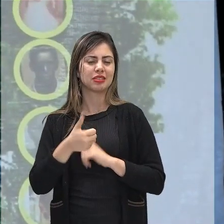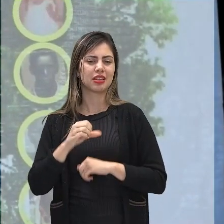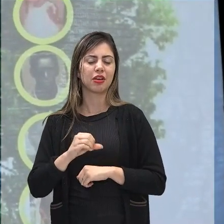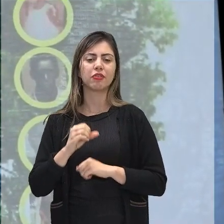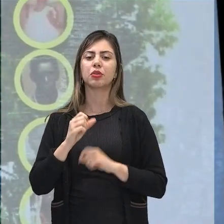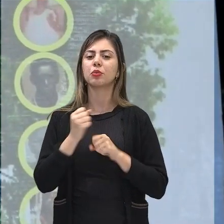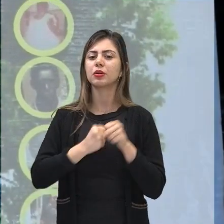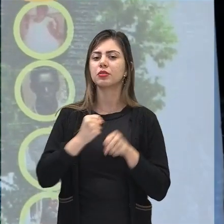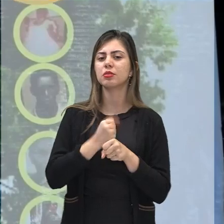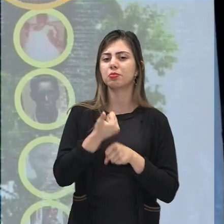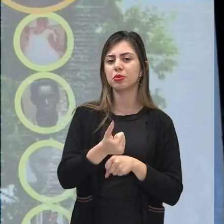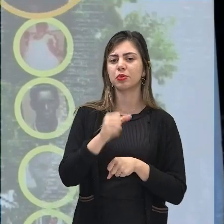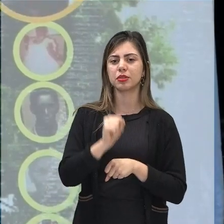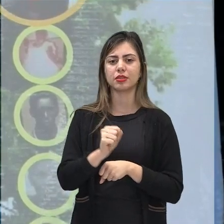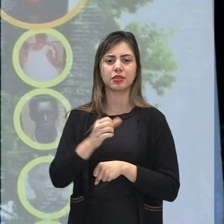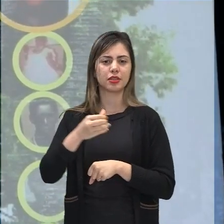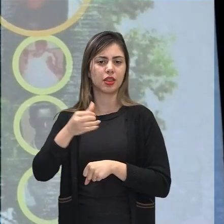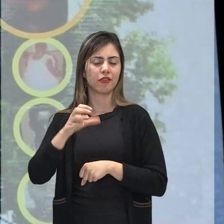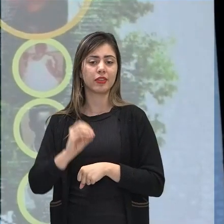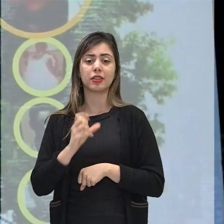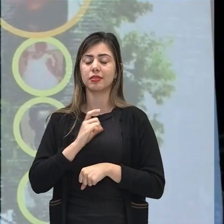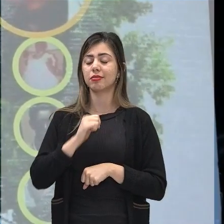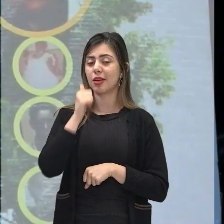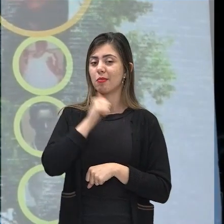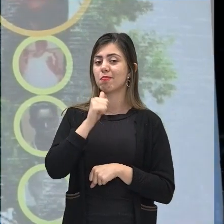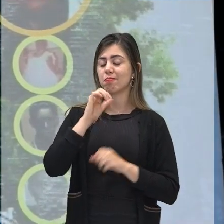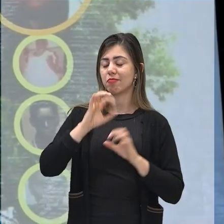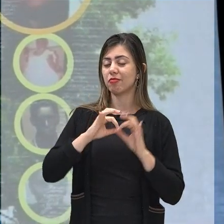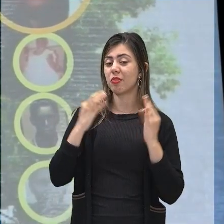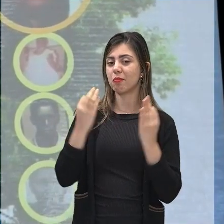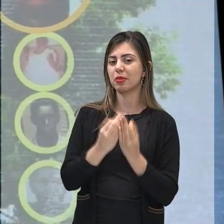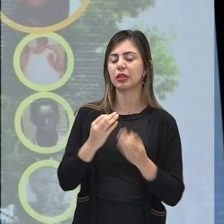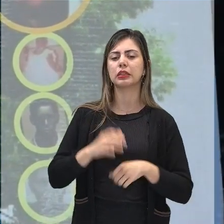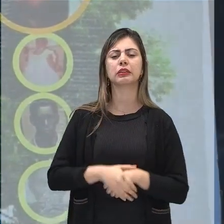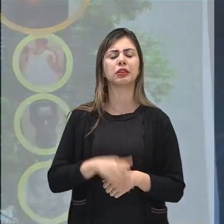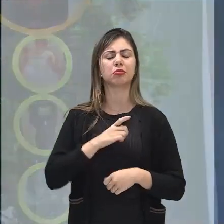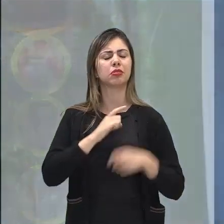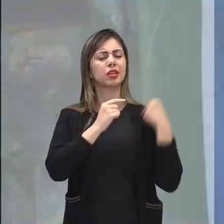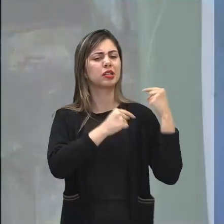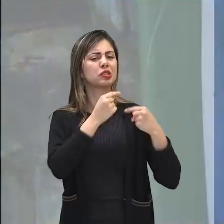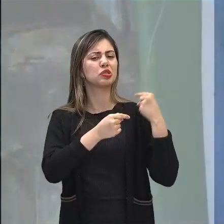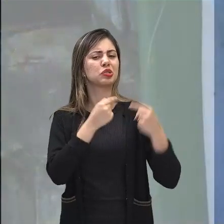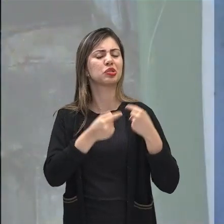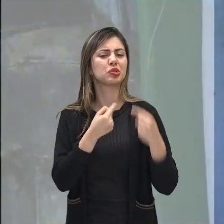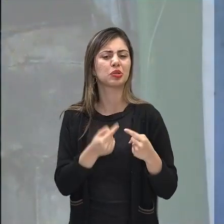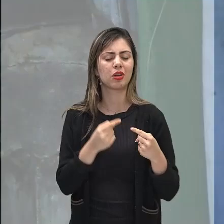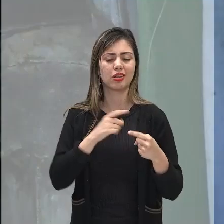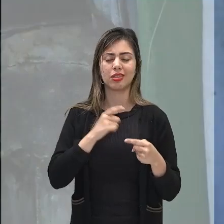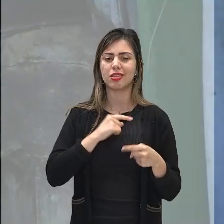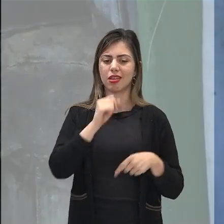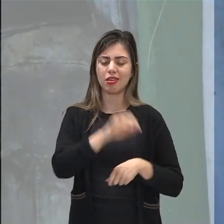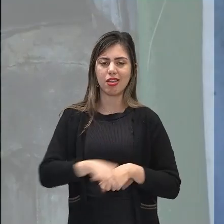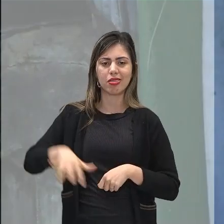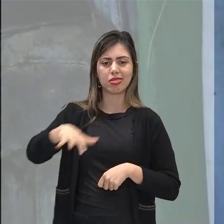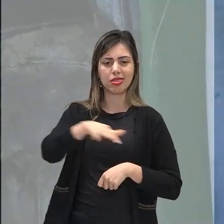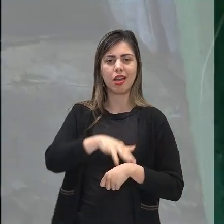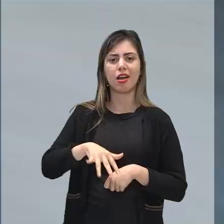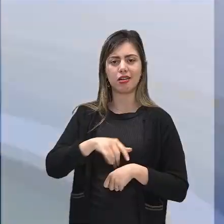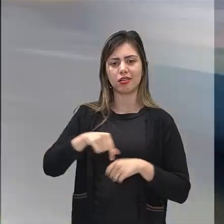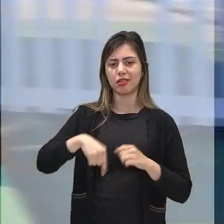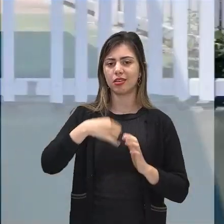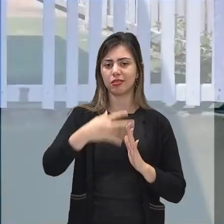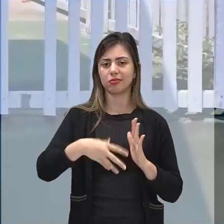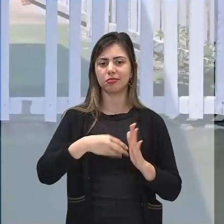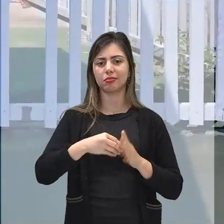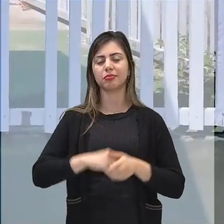matriarca maior, Dona Maria Severa. E consigo, ela traz toda essa questão histórica e folclórica que se instalou aqui no nosso bairro, no estado do Amazonas.